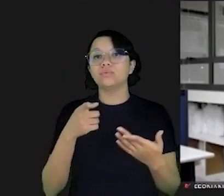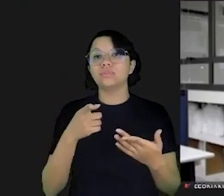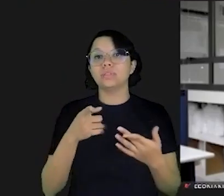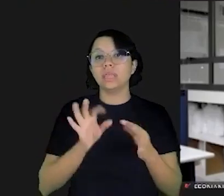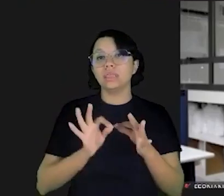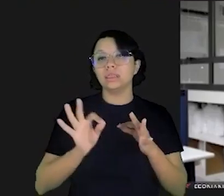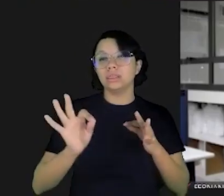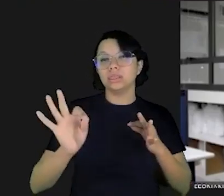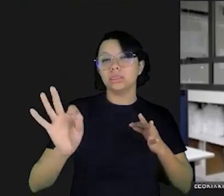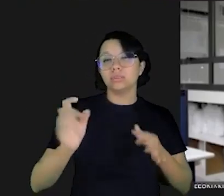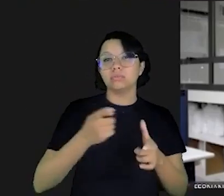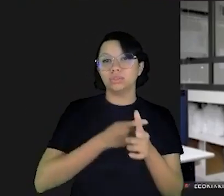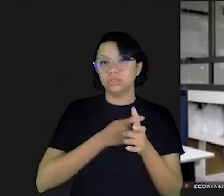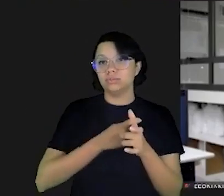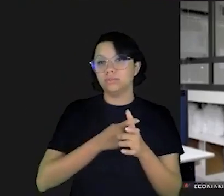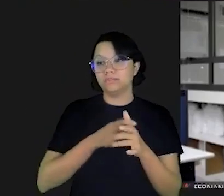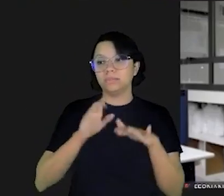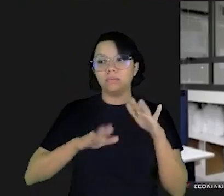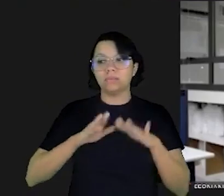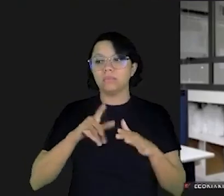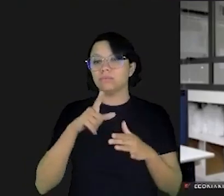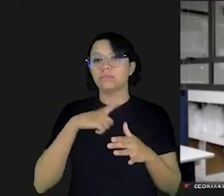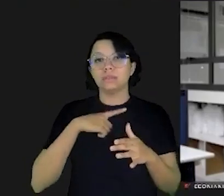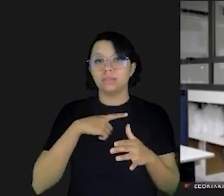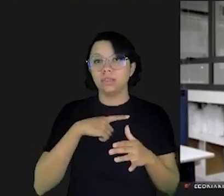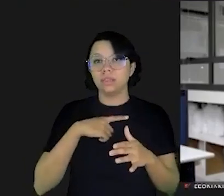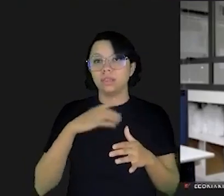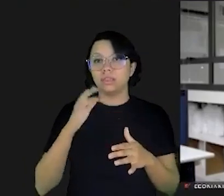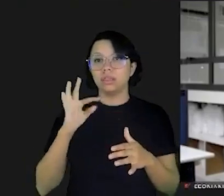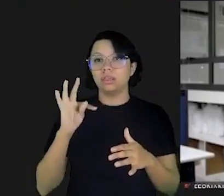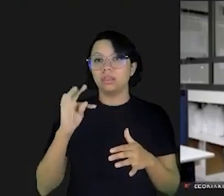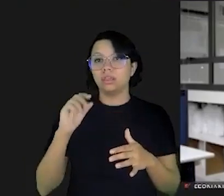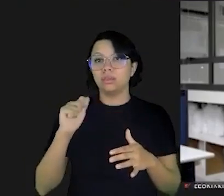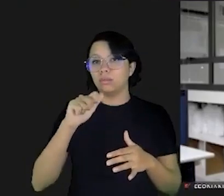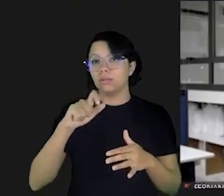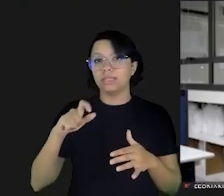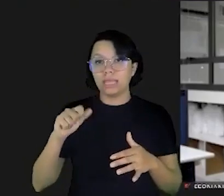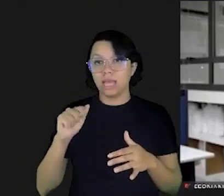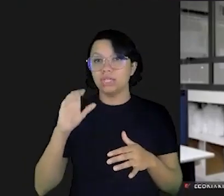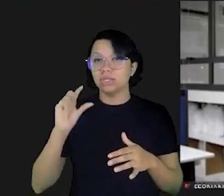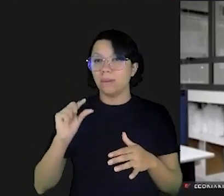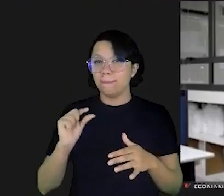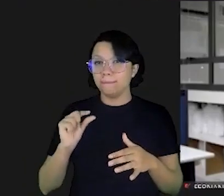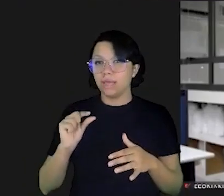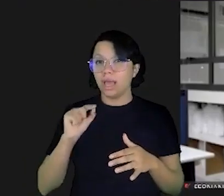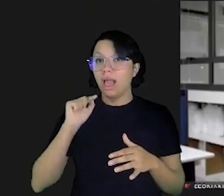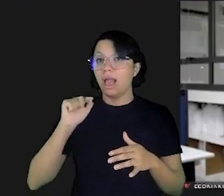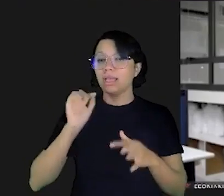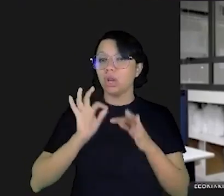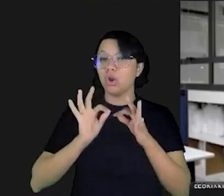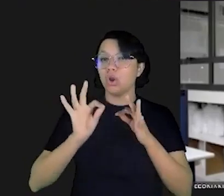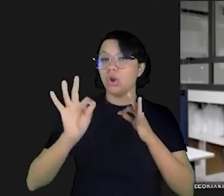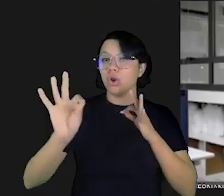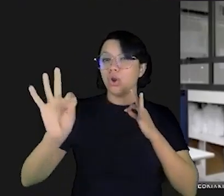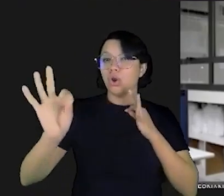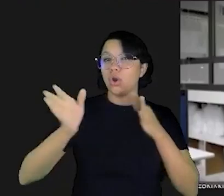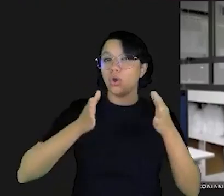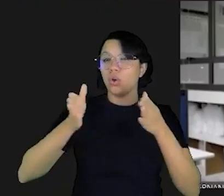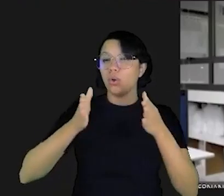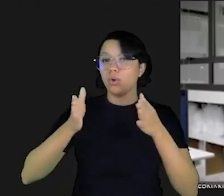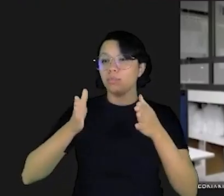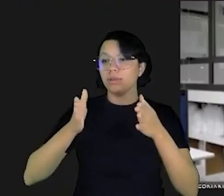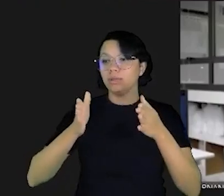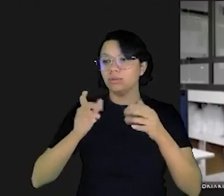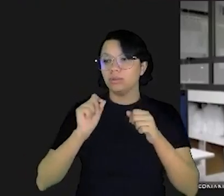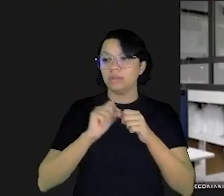você alonga uma dívida no tempo mesmo que você tenha uma taxa de juros baixa aquele